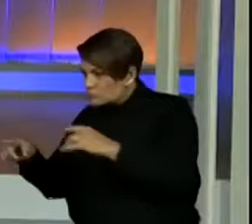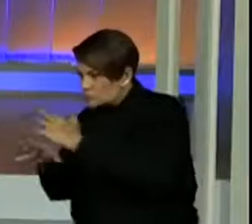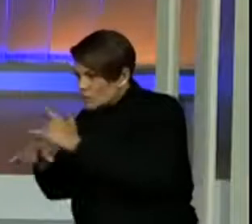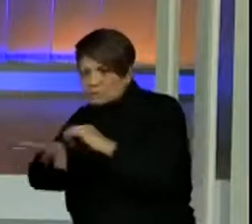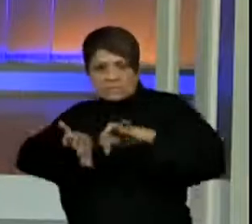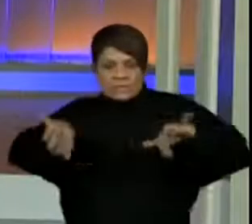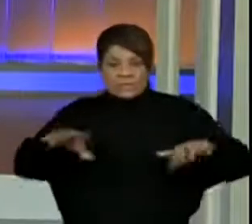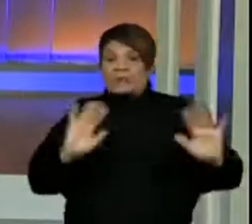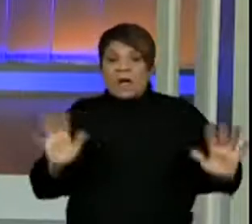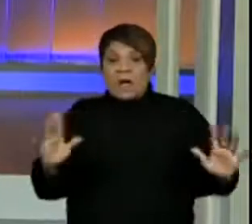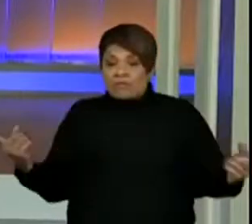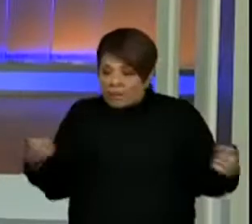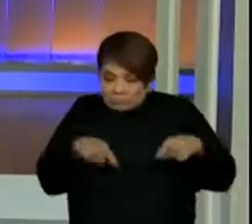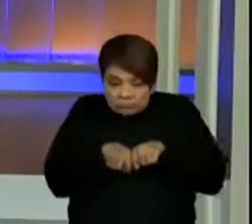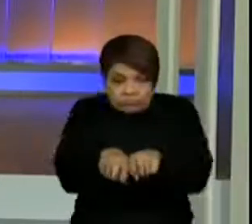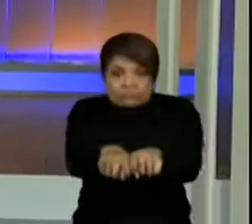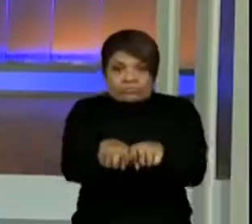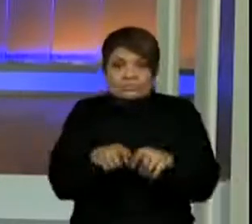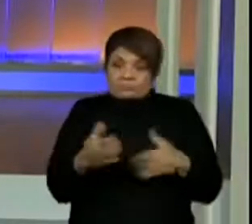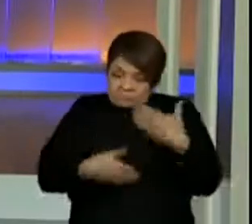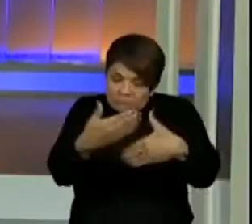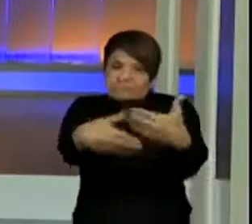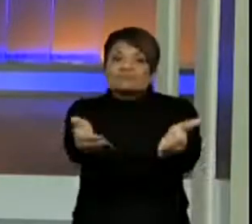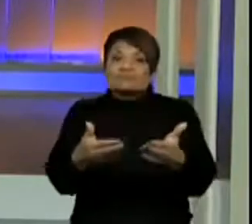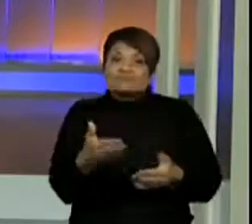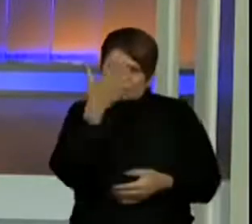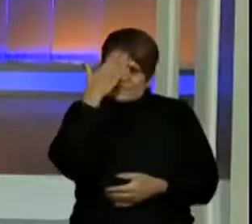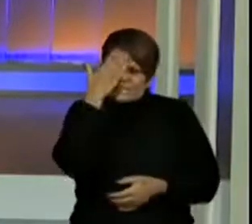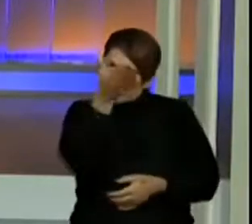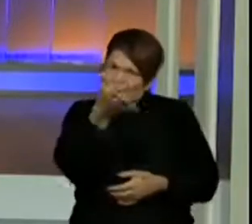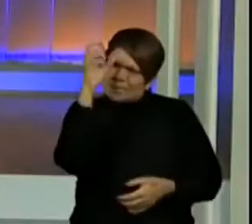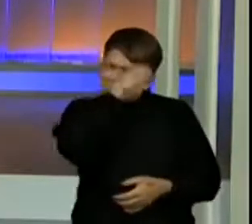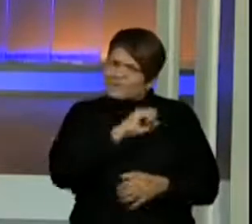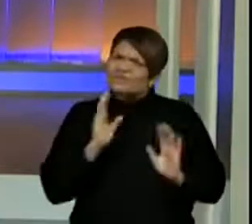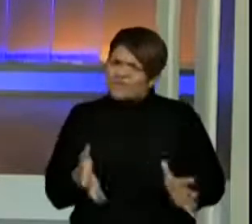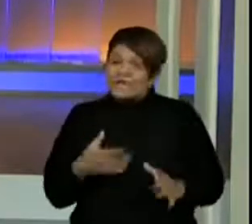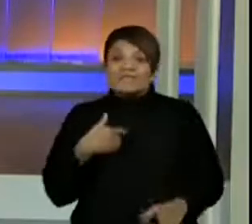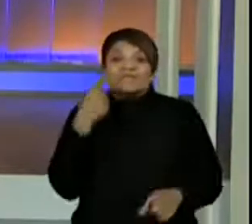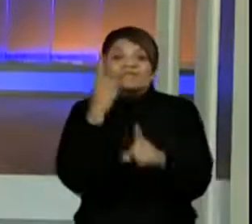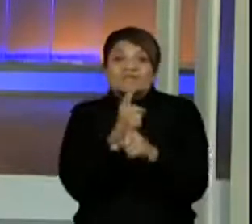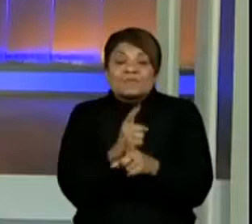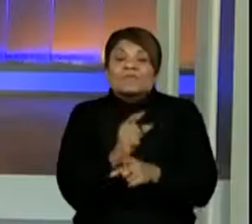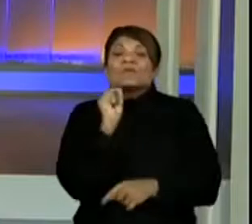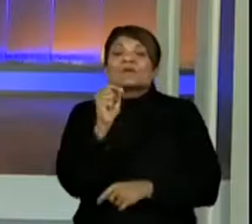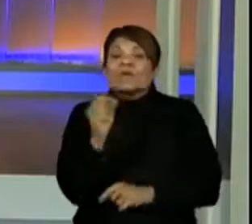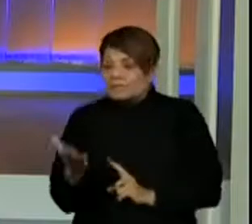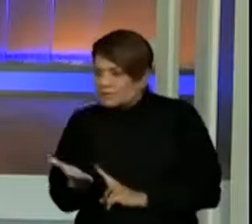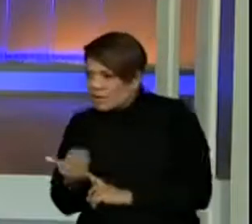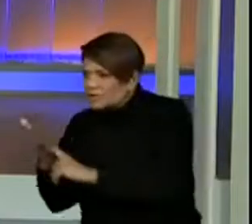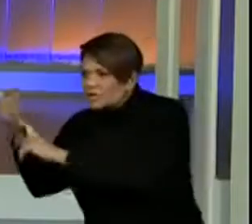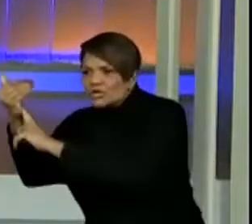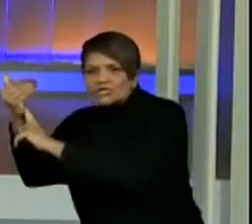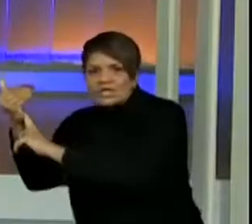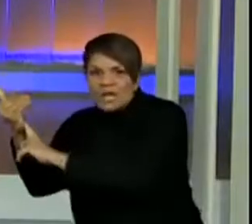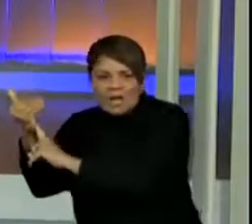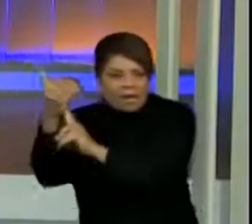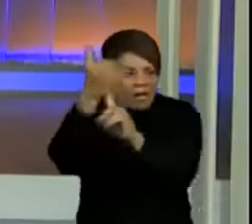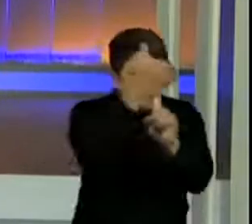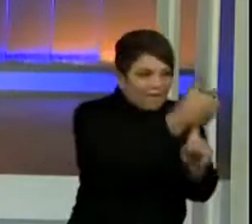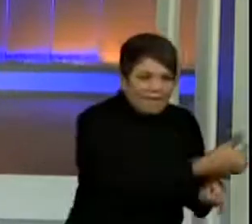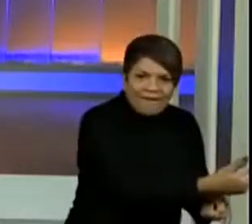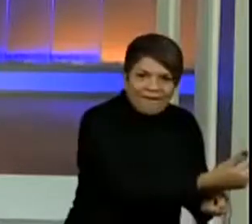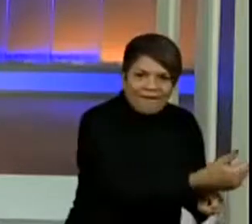caminham juntos. Você sabe e você aprendeu. Nós descobrimos que a tecnologia leva